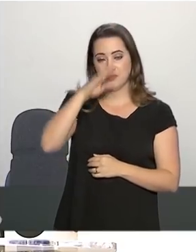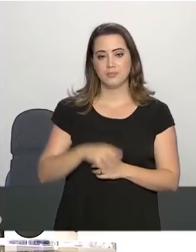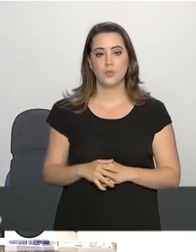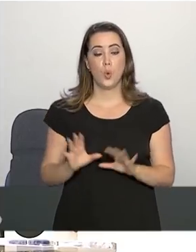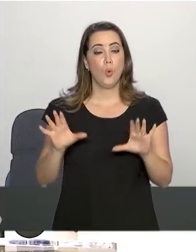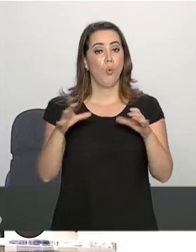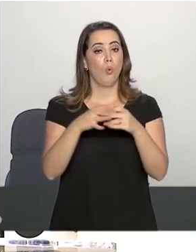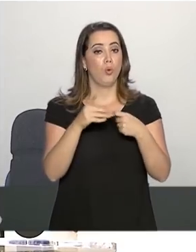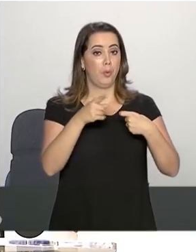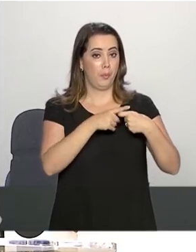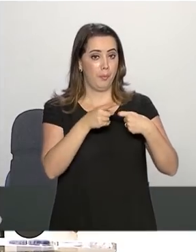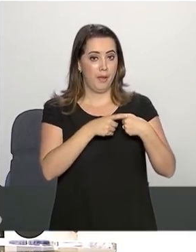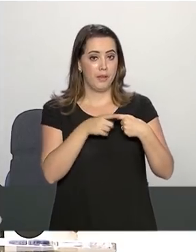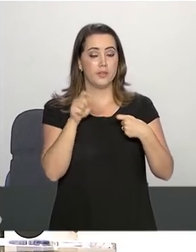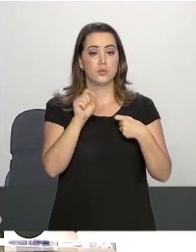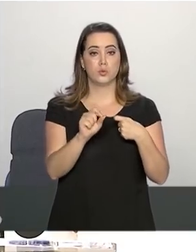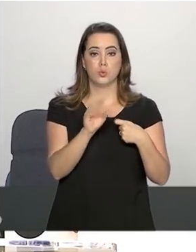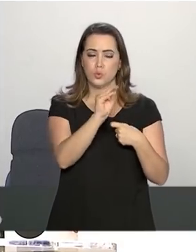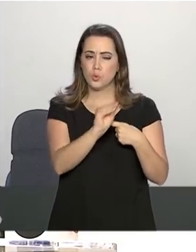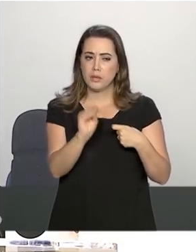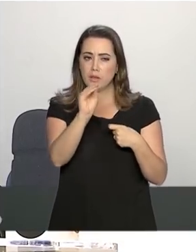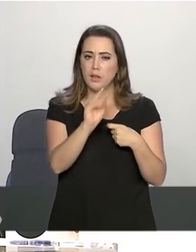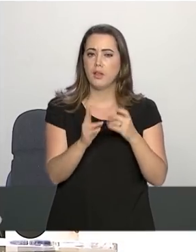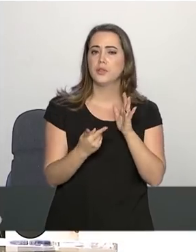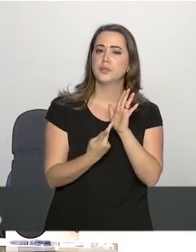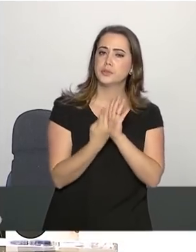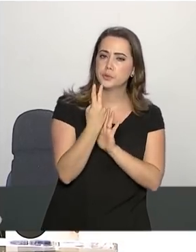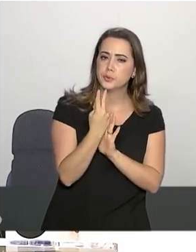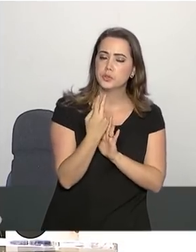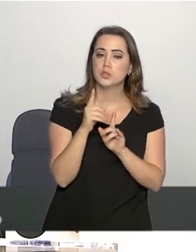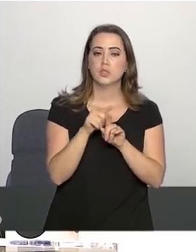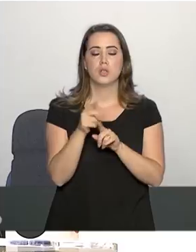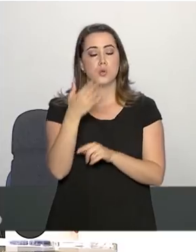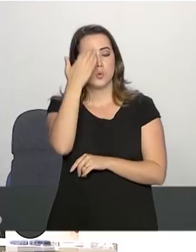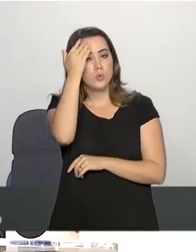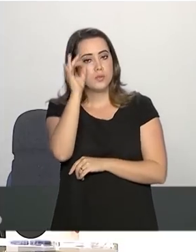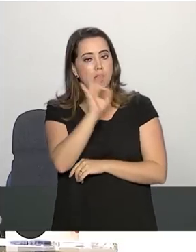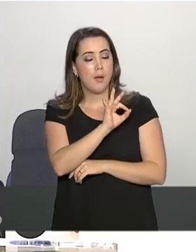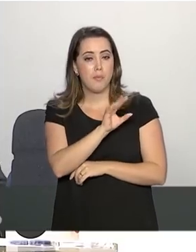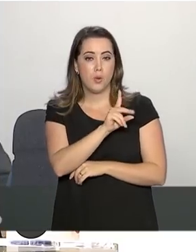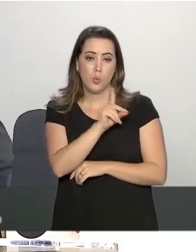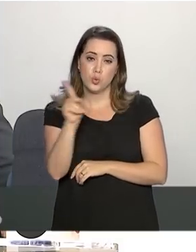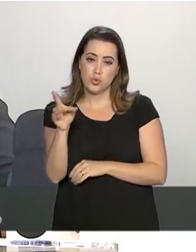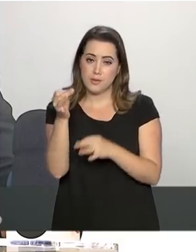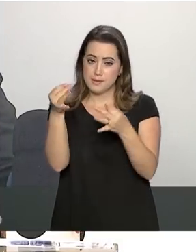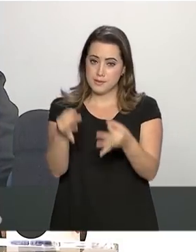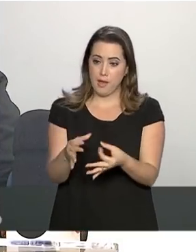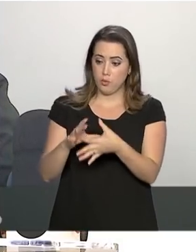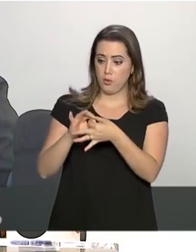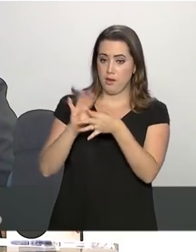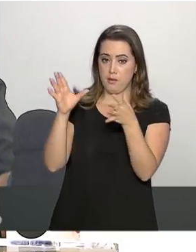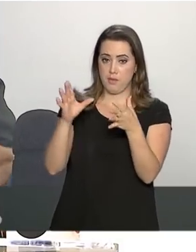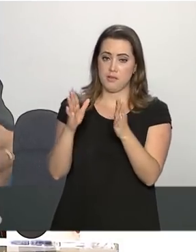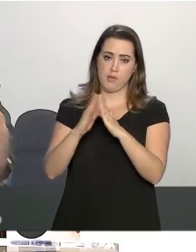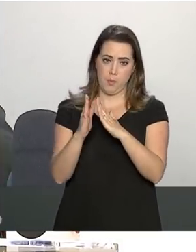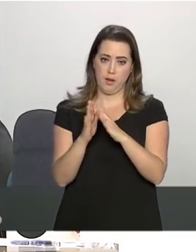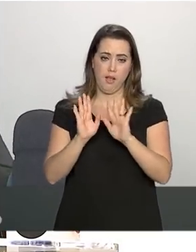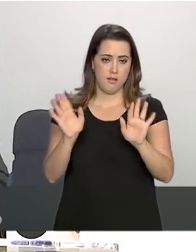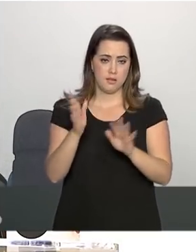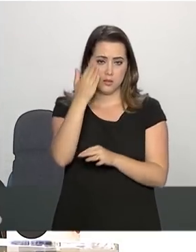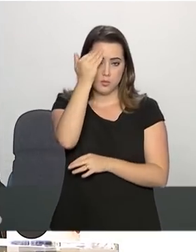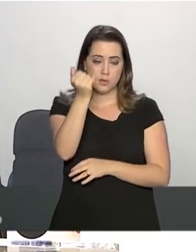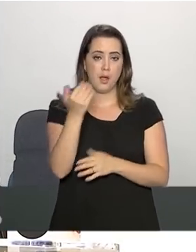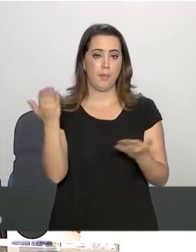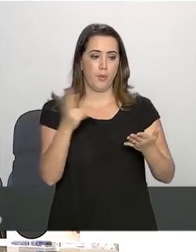clínica e cirúrgica ainda não definiu a data da alta. Passarei a leitura do